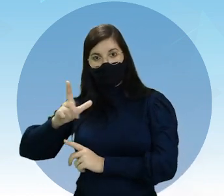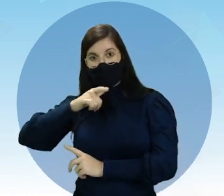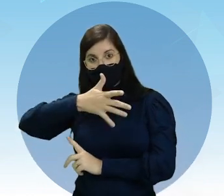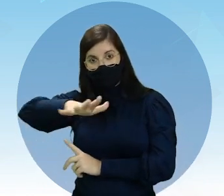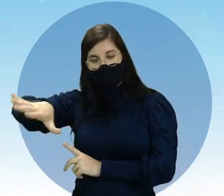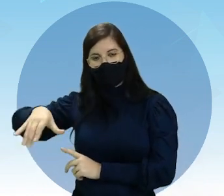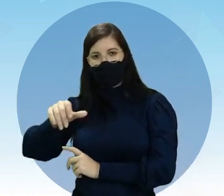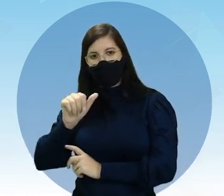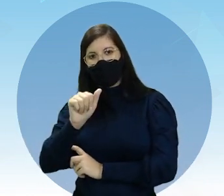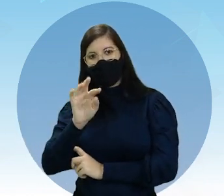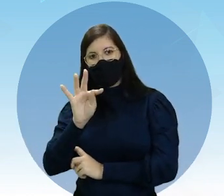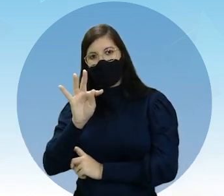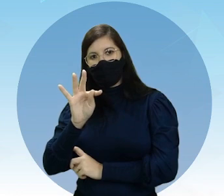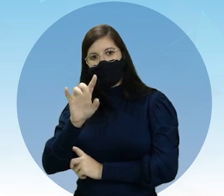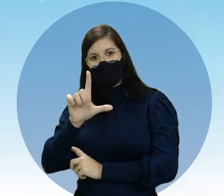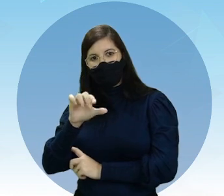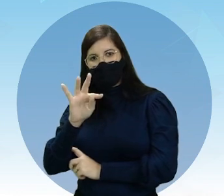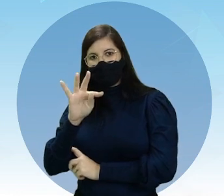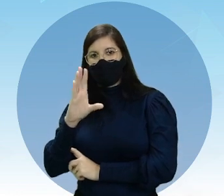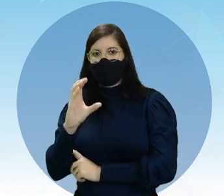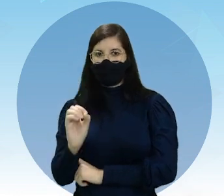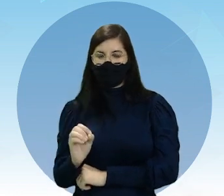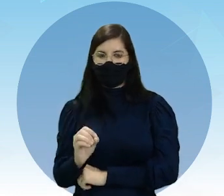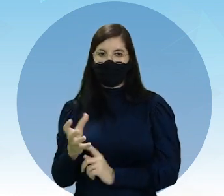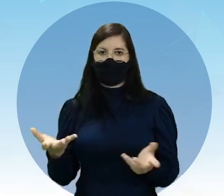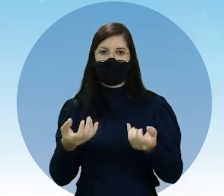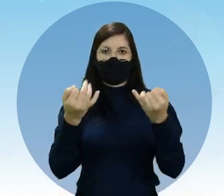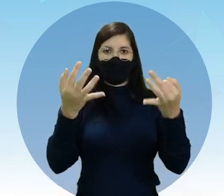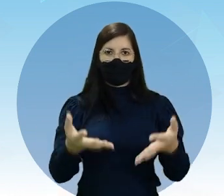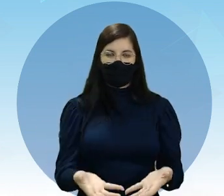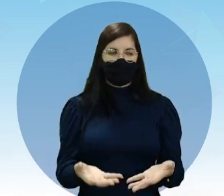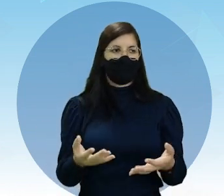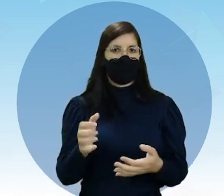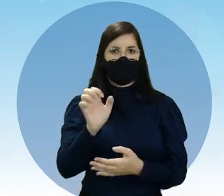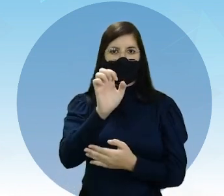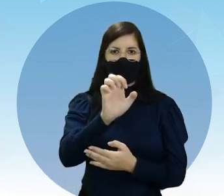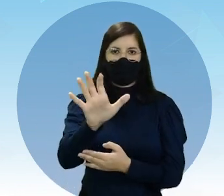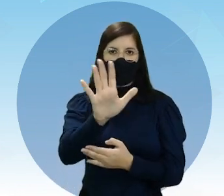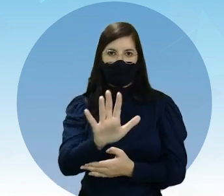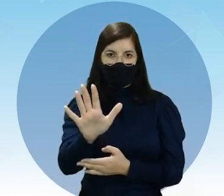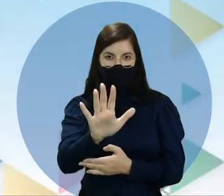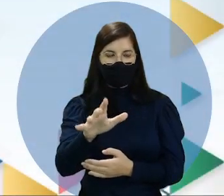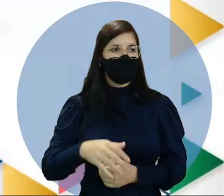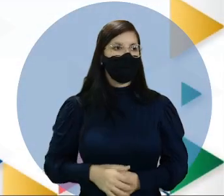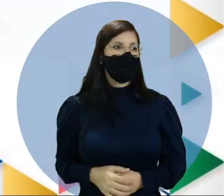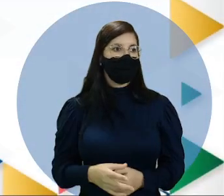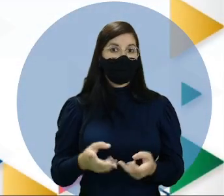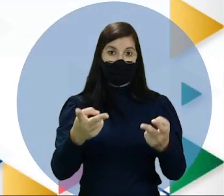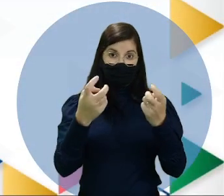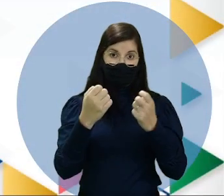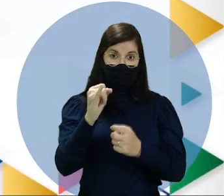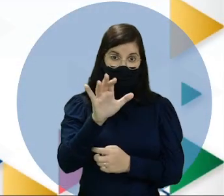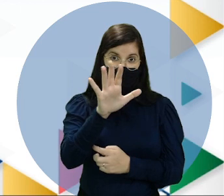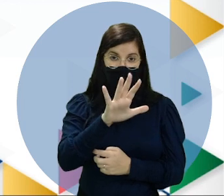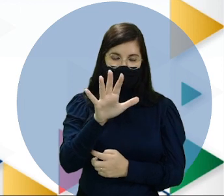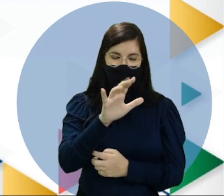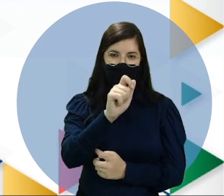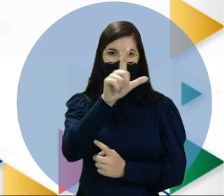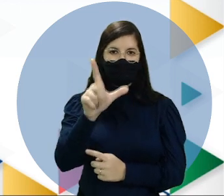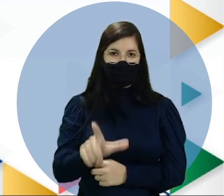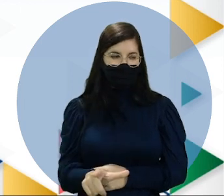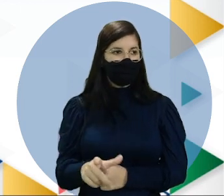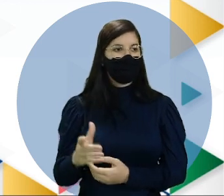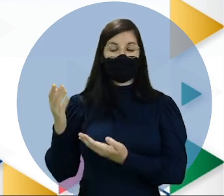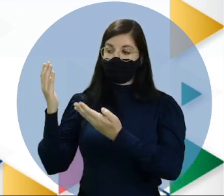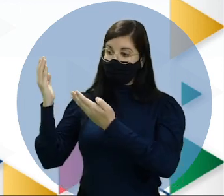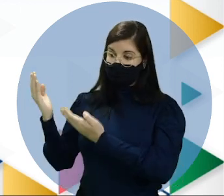atlântico. Agora eu vou falar sobre o continente europeu. Observe aí a imagem que está na telinha